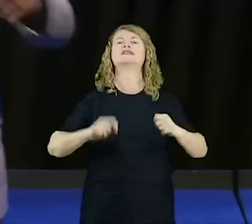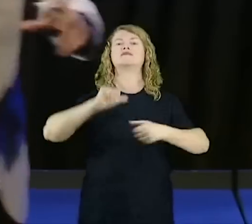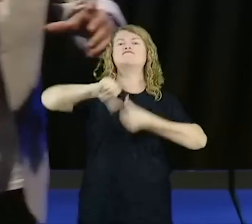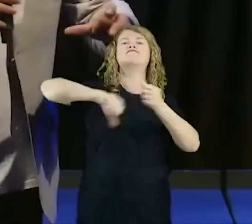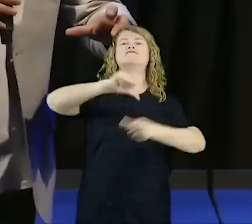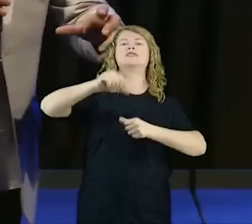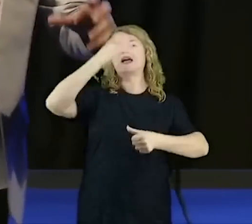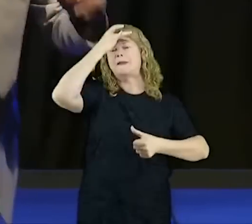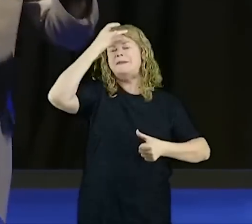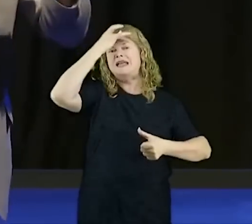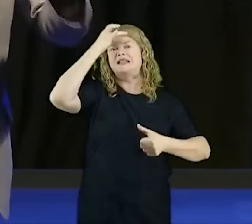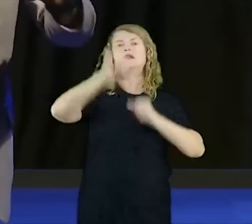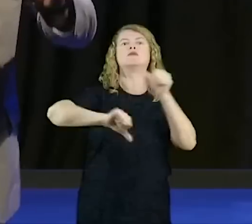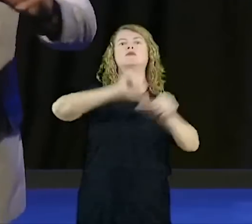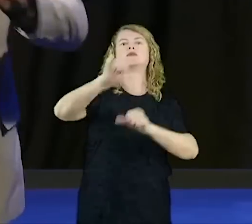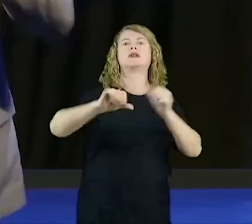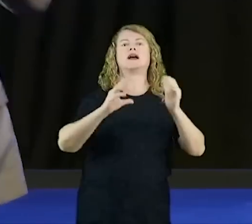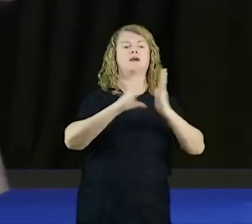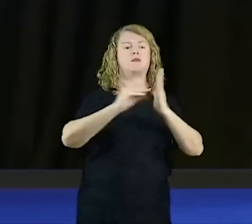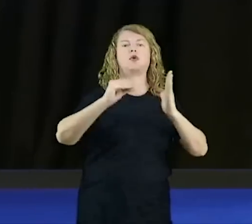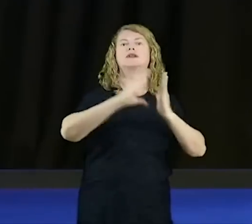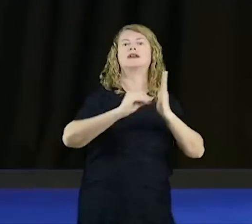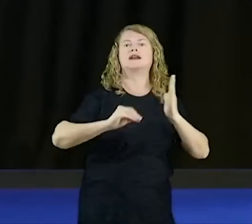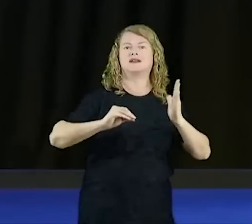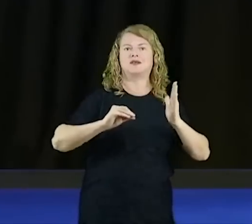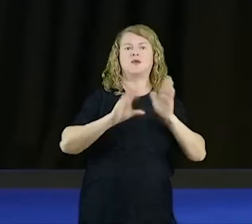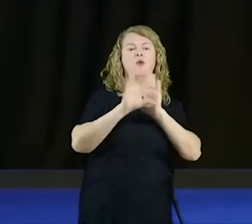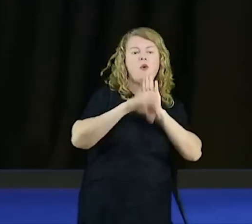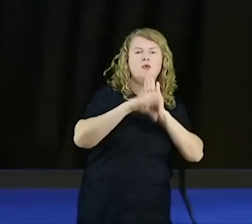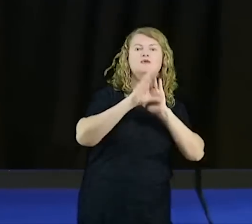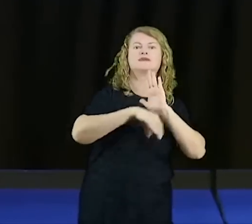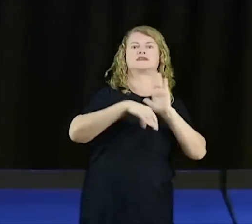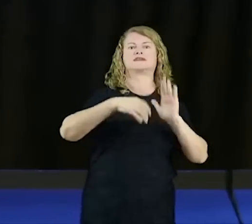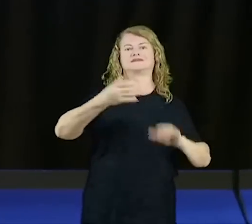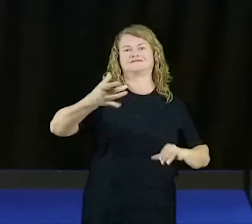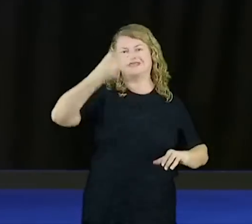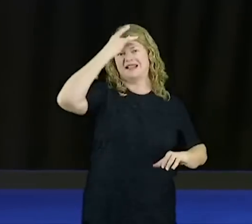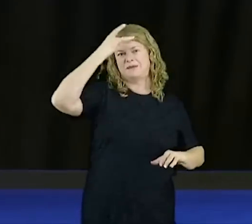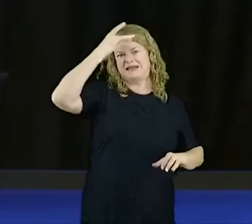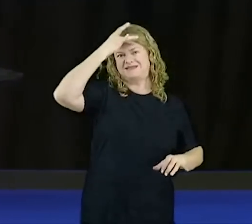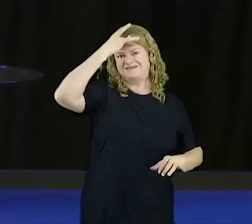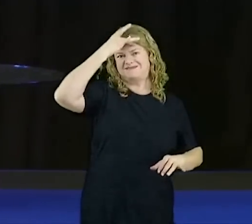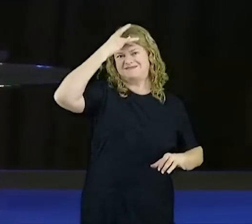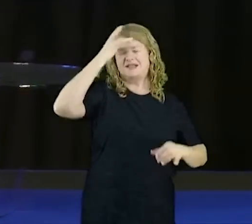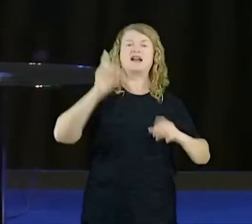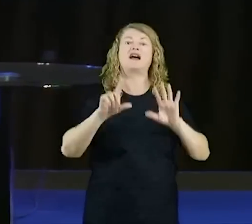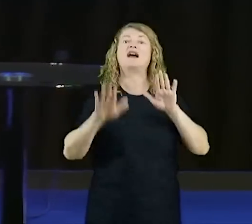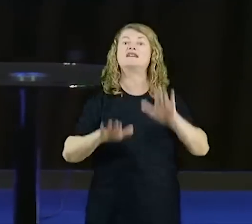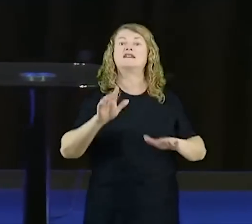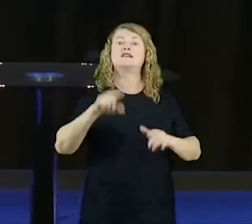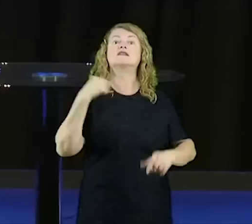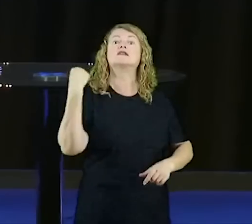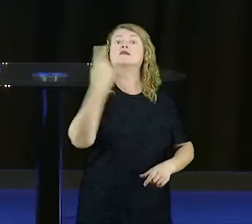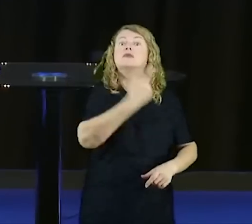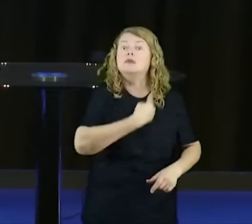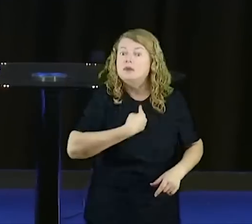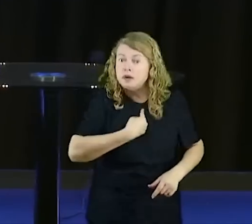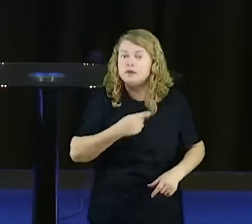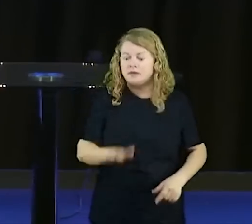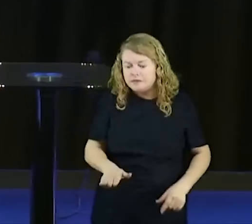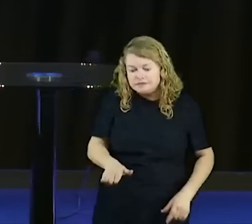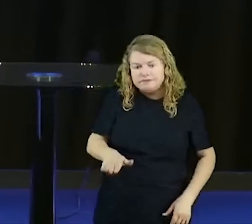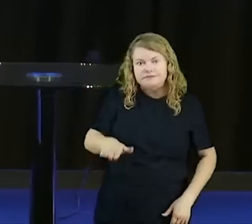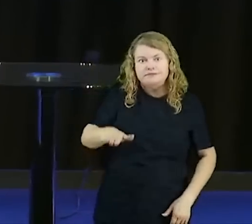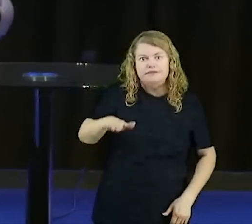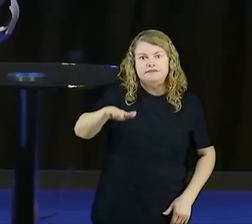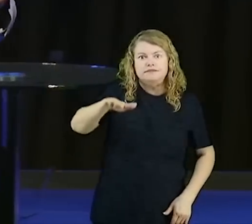que se levantam contra Deus. Isso tem fortaleza na nossa cabeça, que nós construímos porque aprendemos assim. Quando